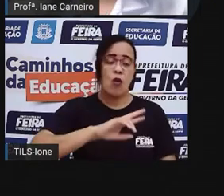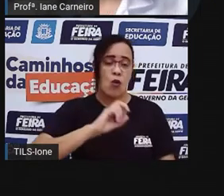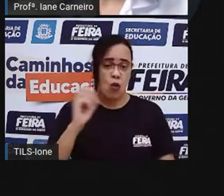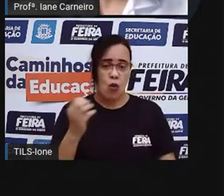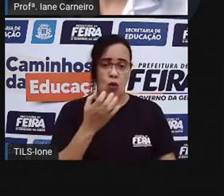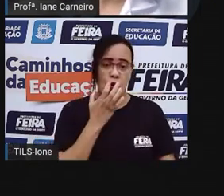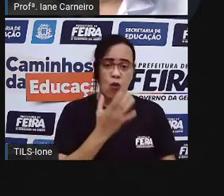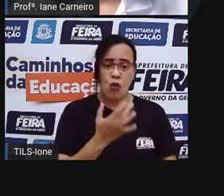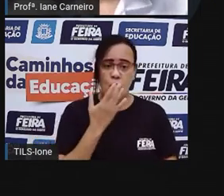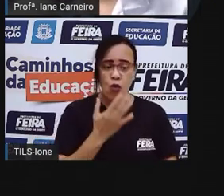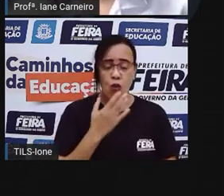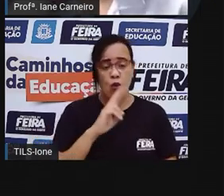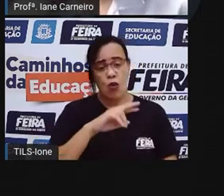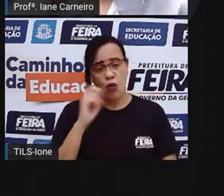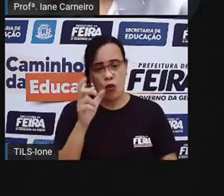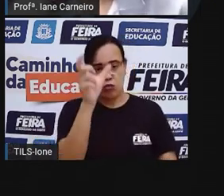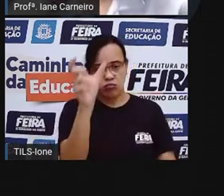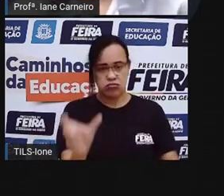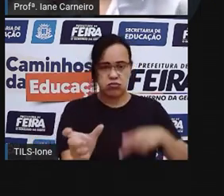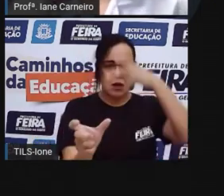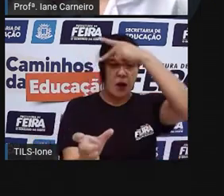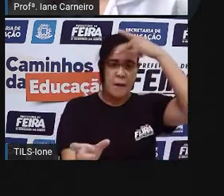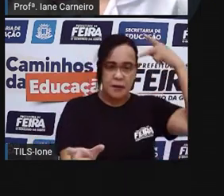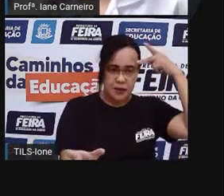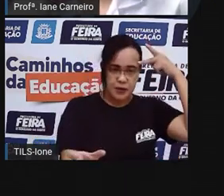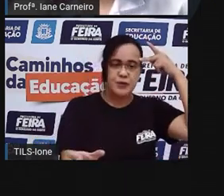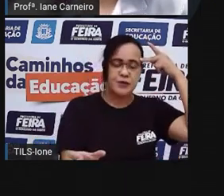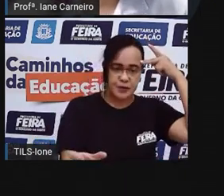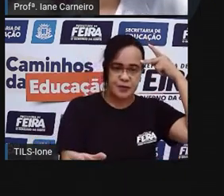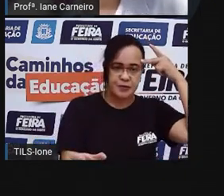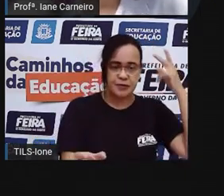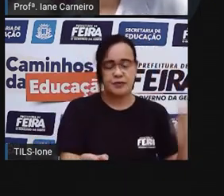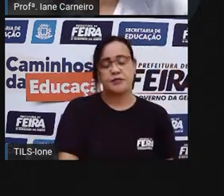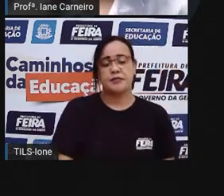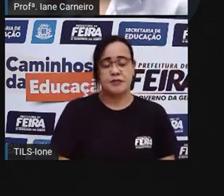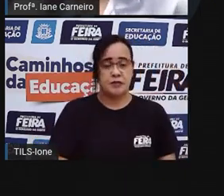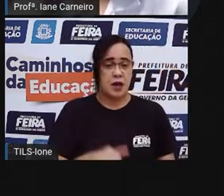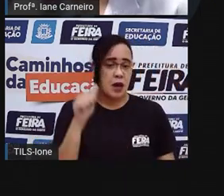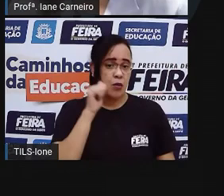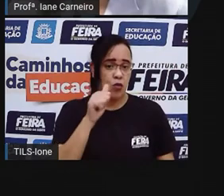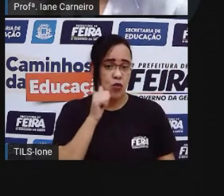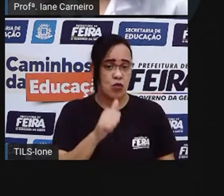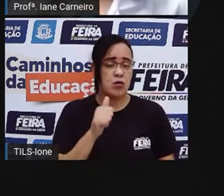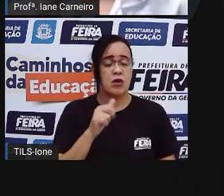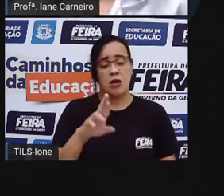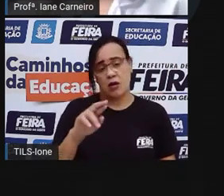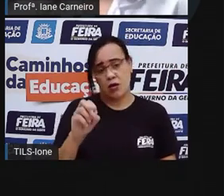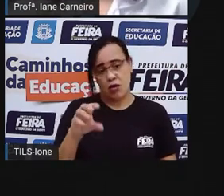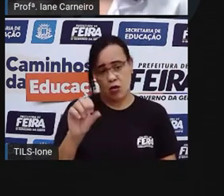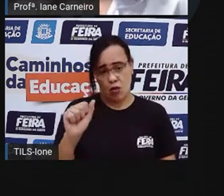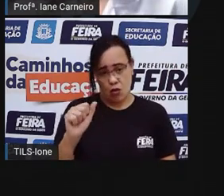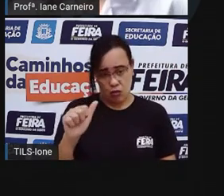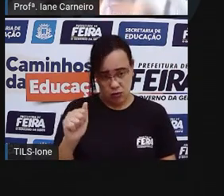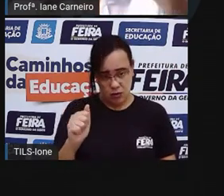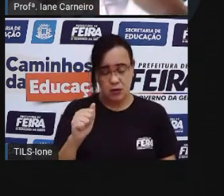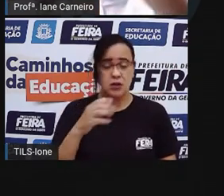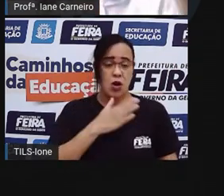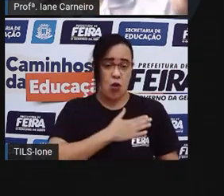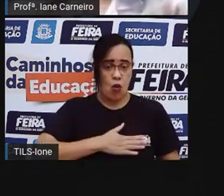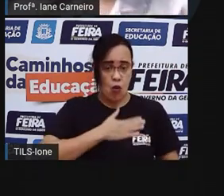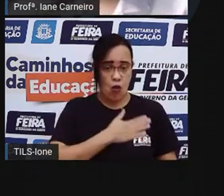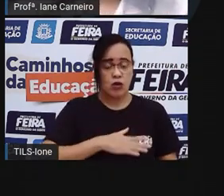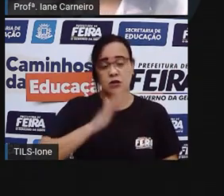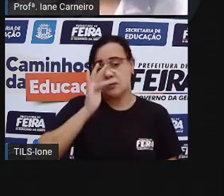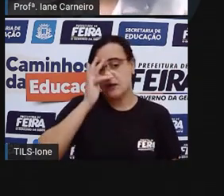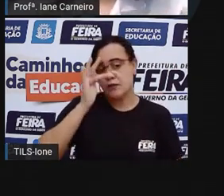Né? Que se chama rosa Então rosa Gosta de flor De rosas Rosas Ó Três